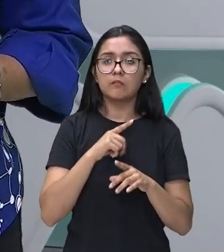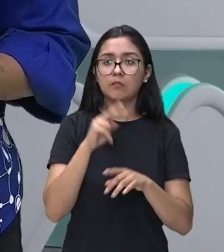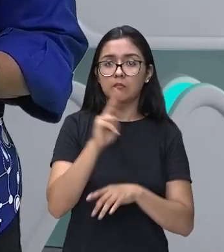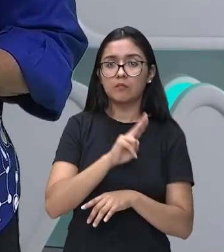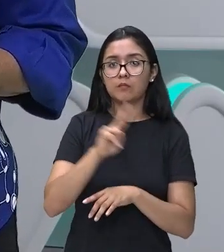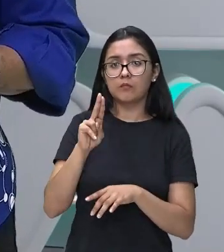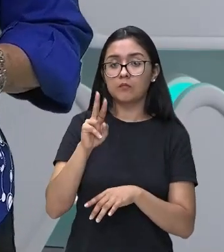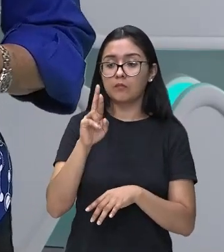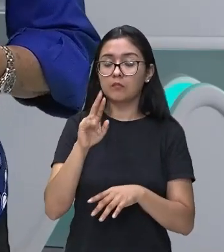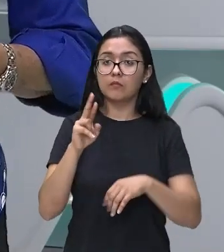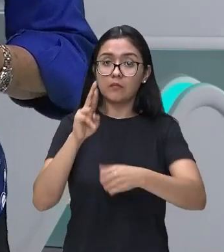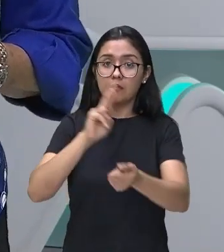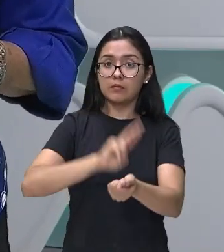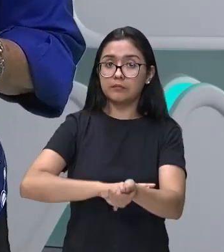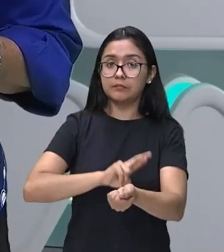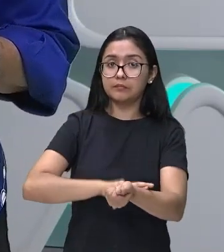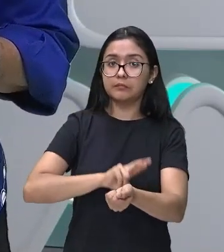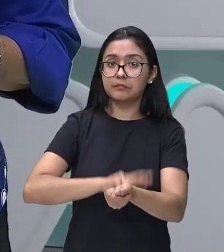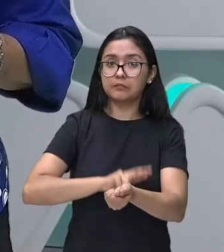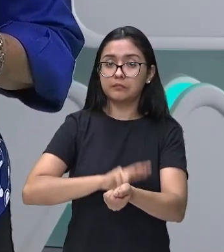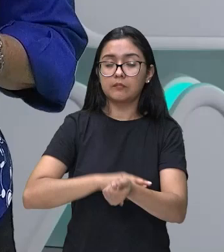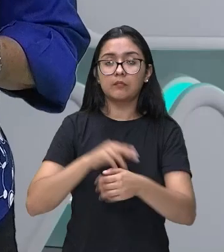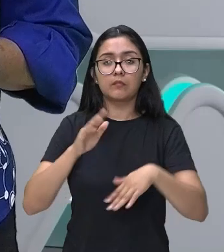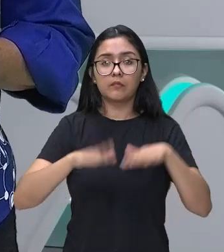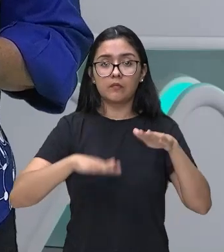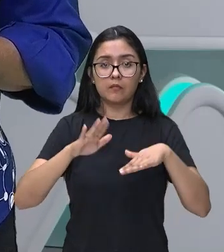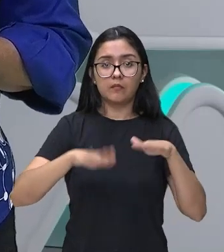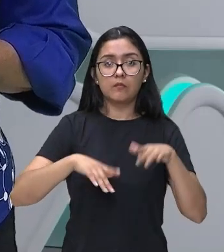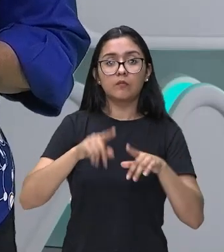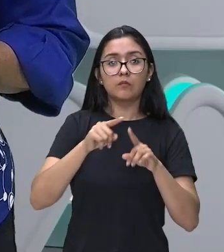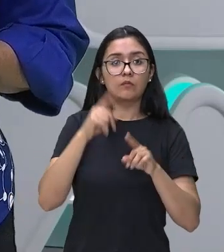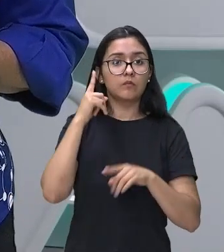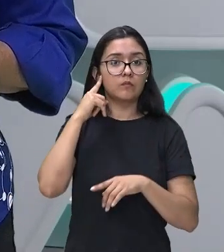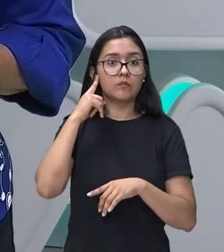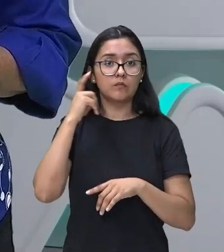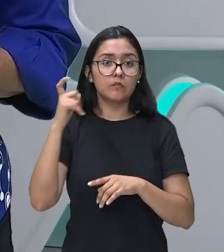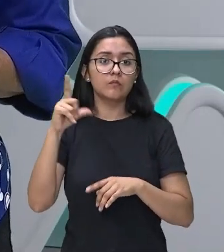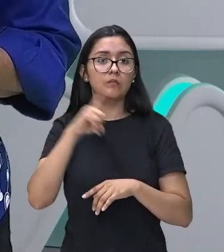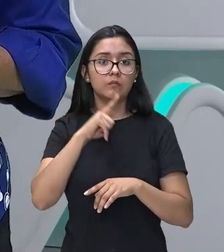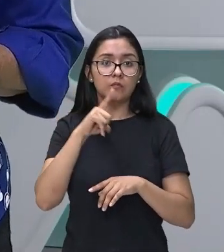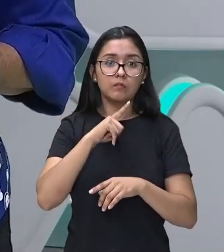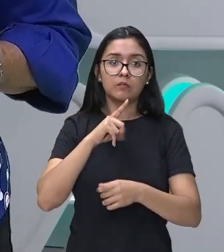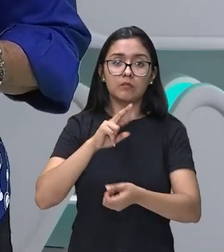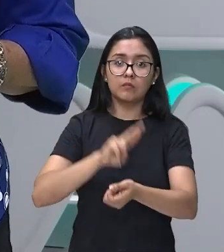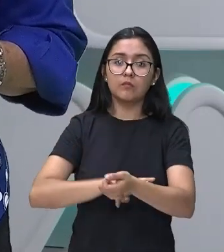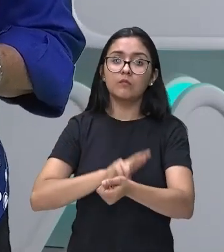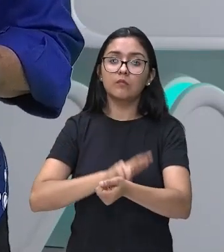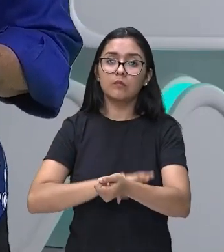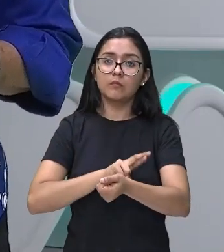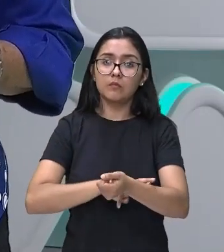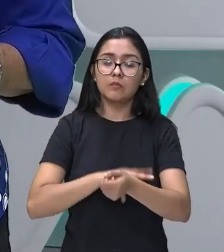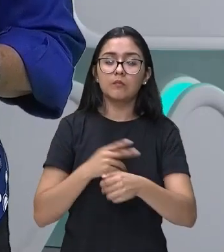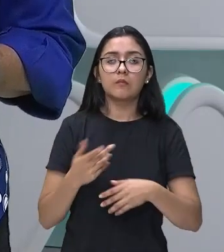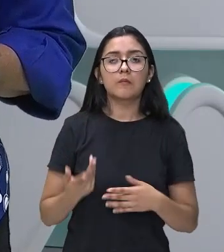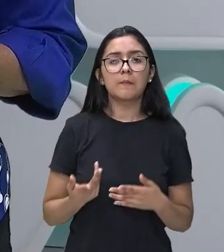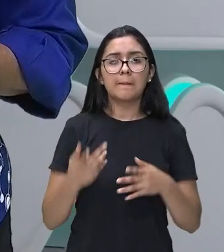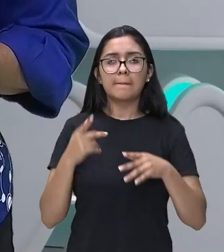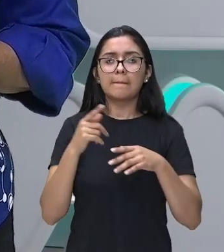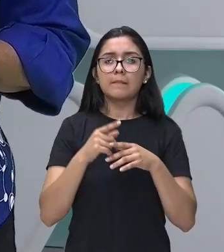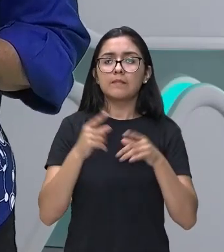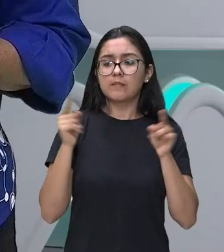ritmo. Alguns sons possuem ressonância curta. Isto é, continuam